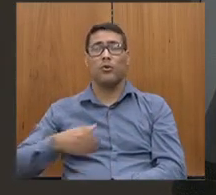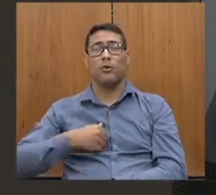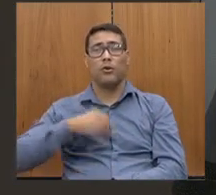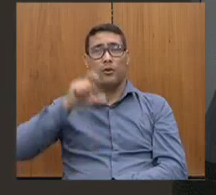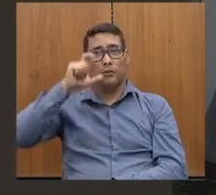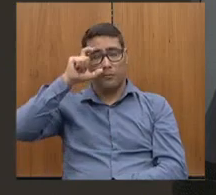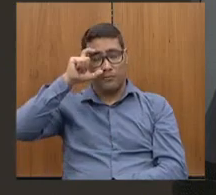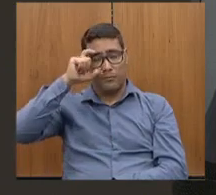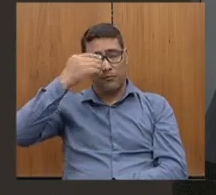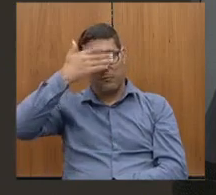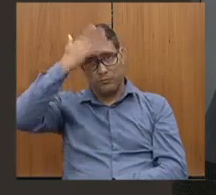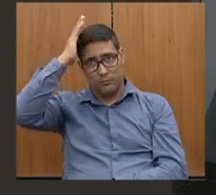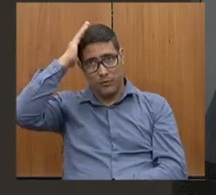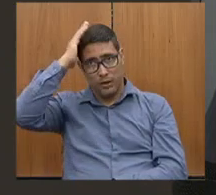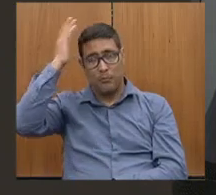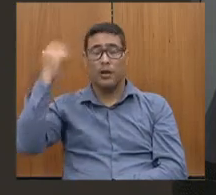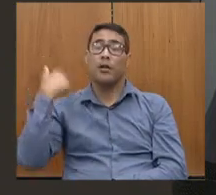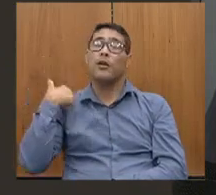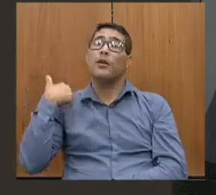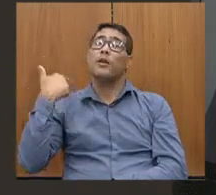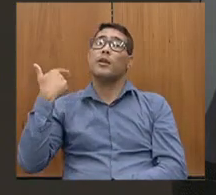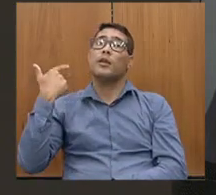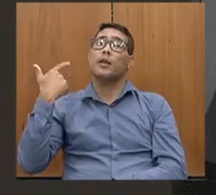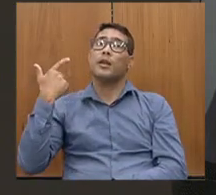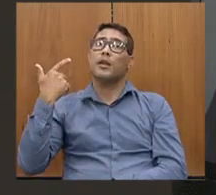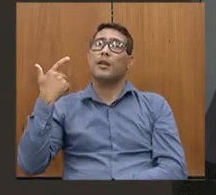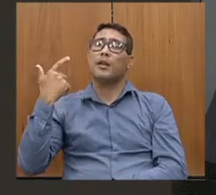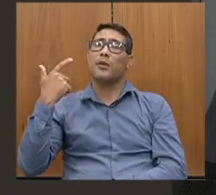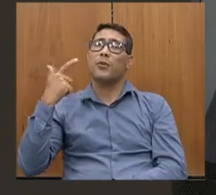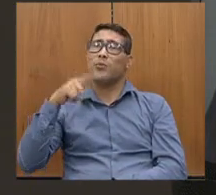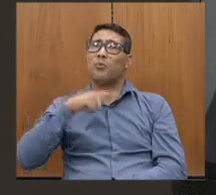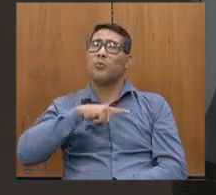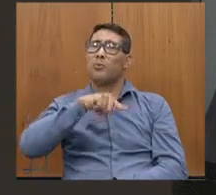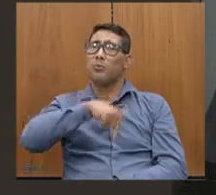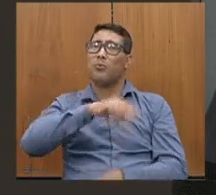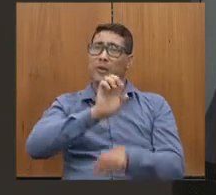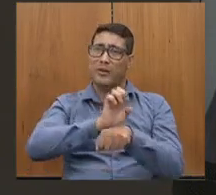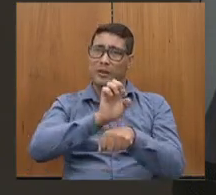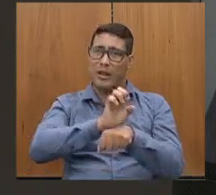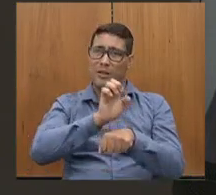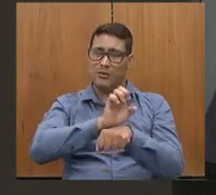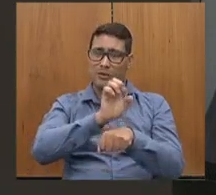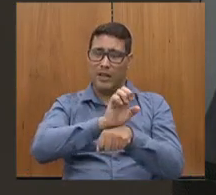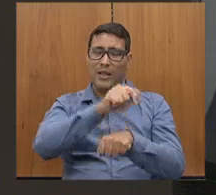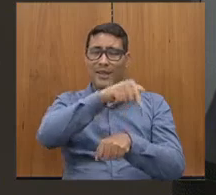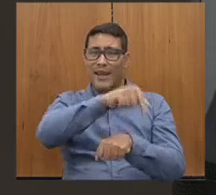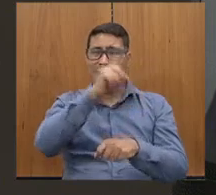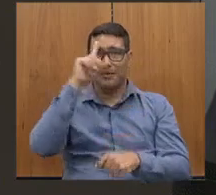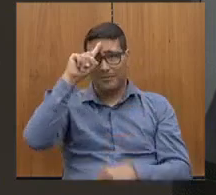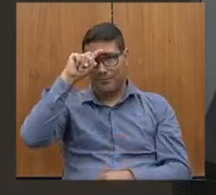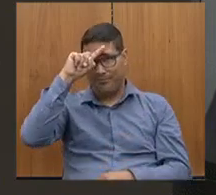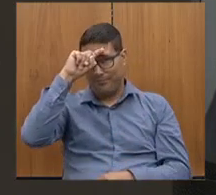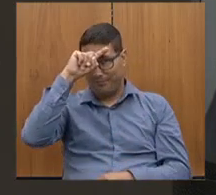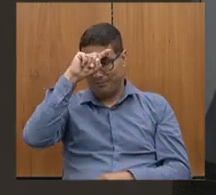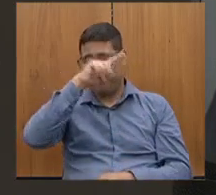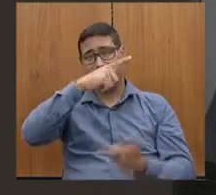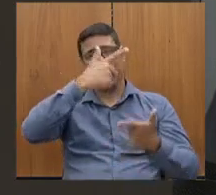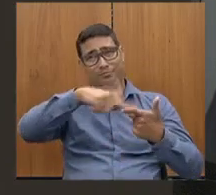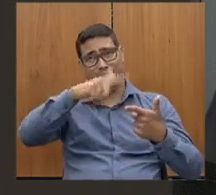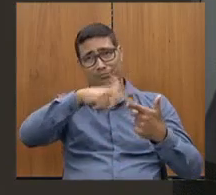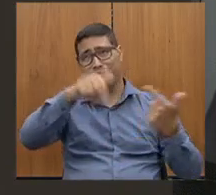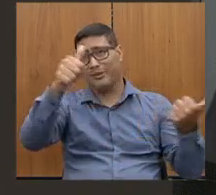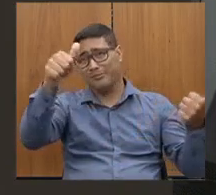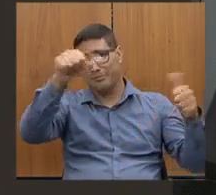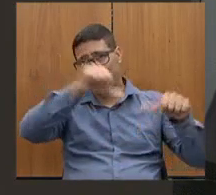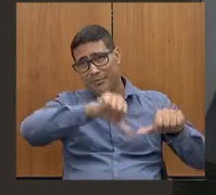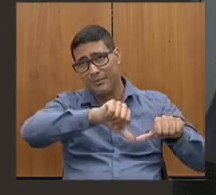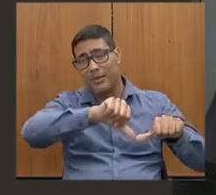que pegou o Estado de uma forma difícil, de uma forma que precisava